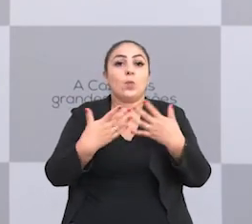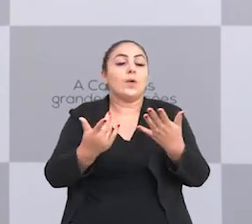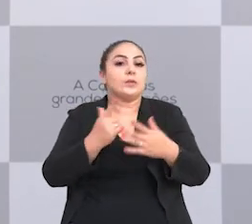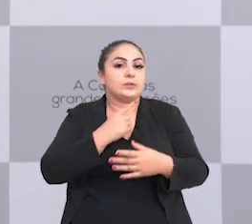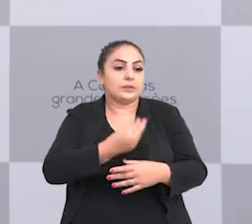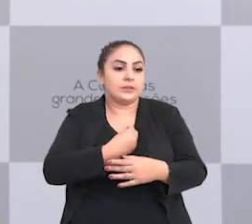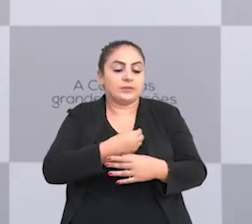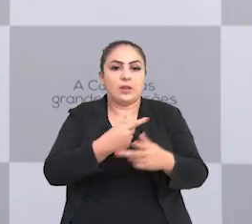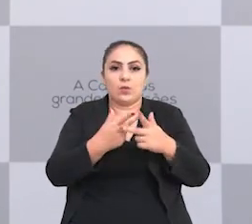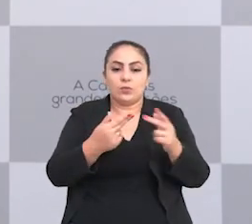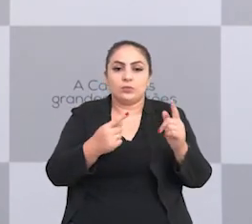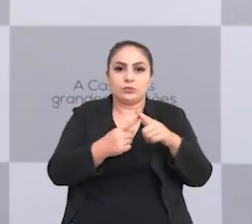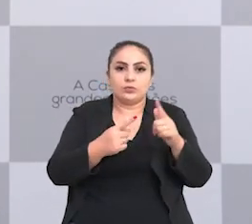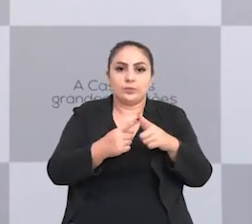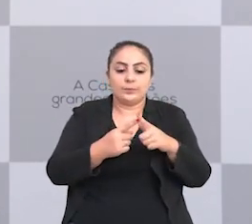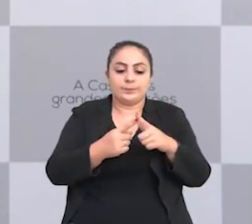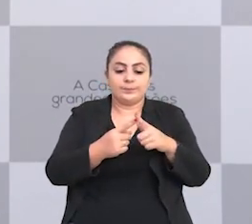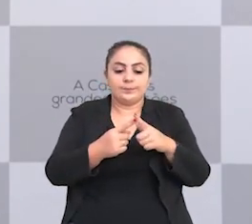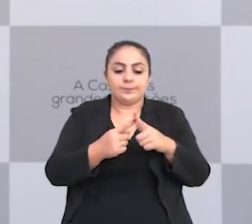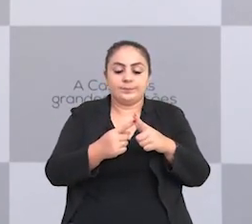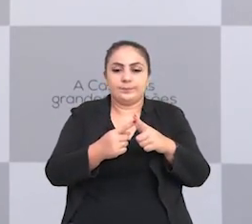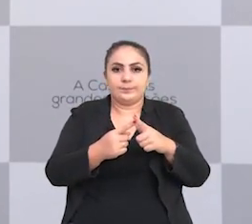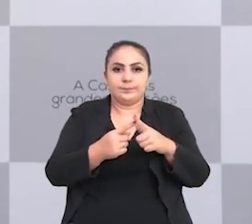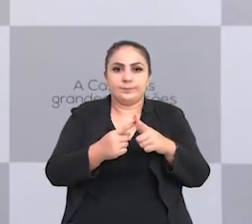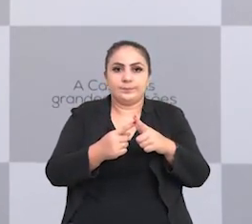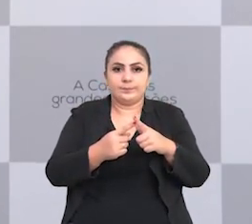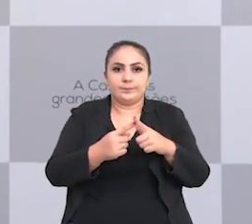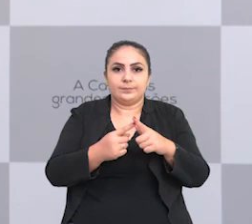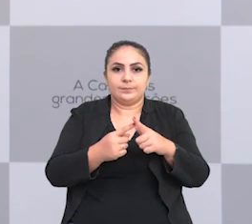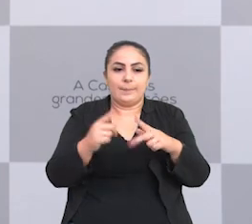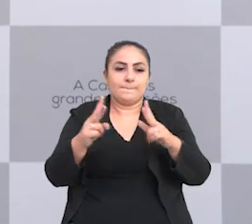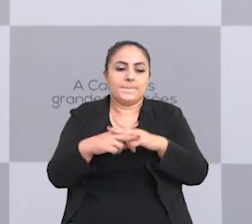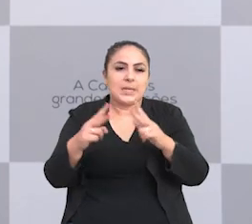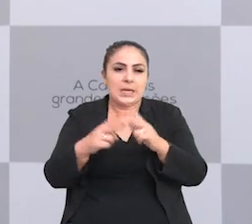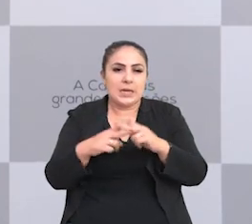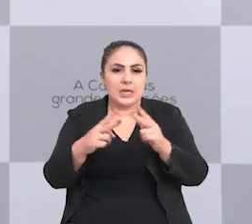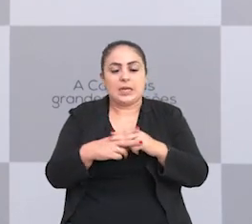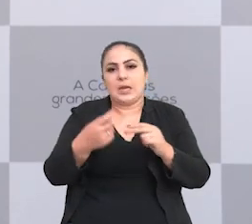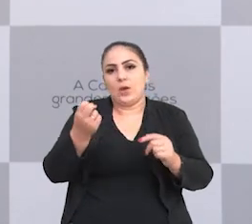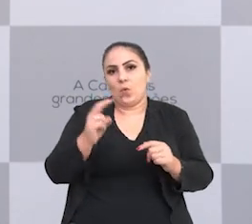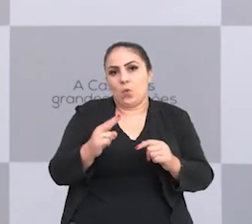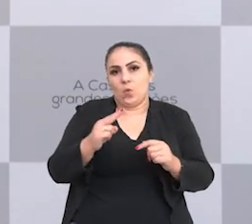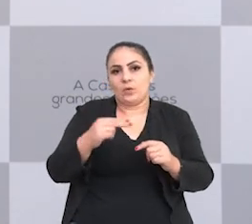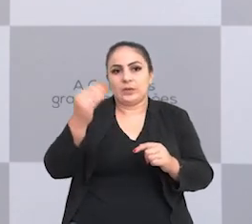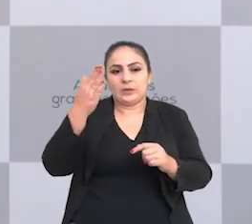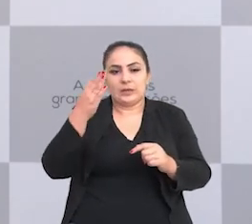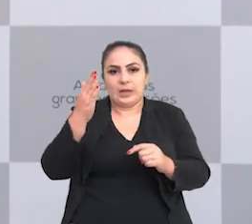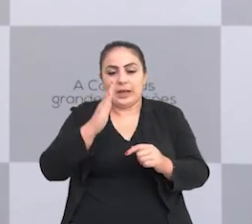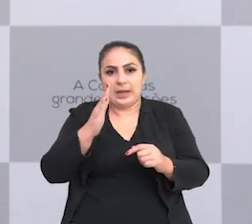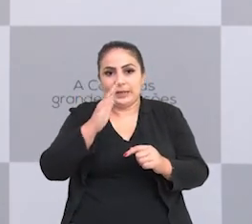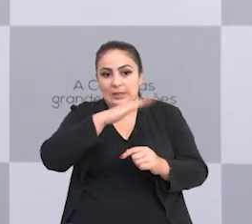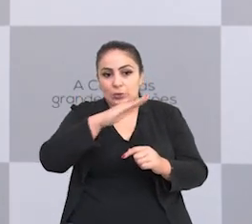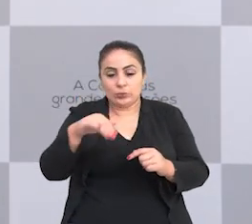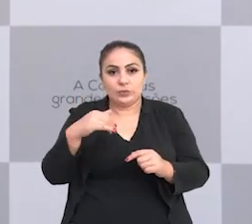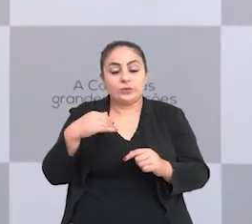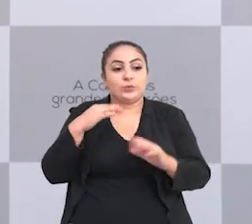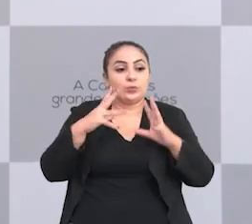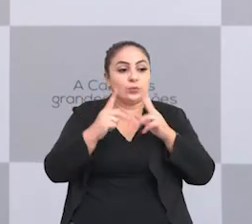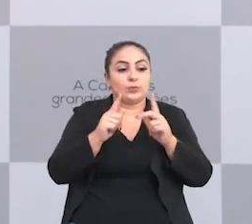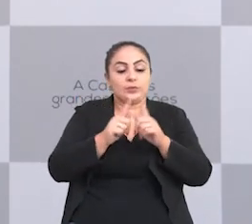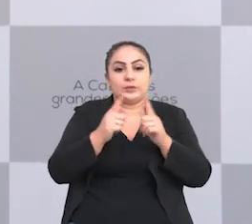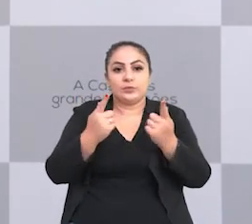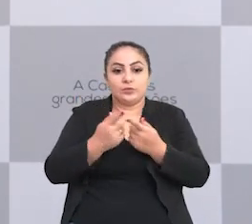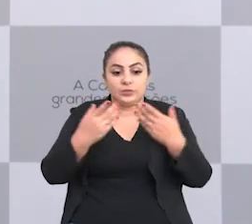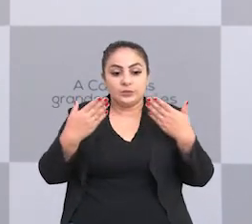quando houver algum tipo de briga ou entre alunos, enfim,